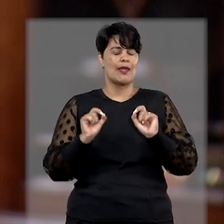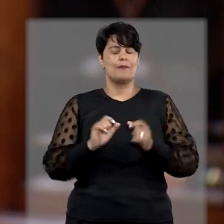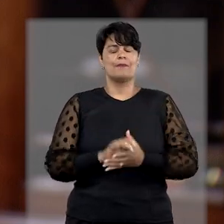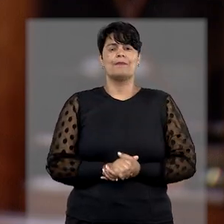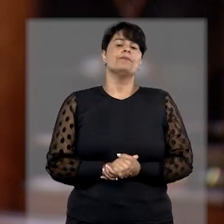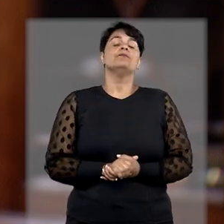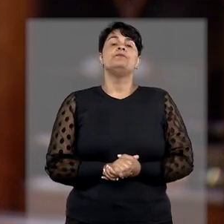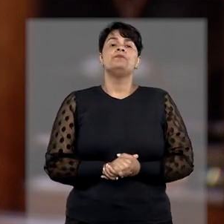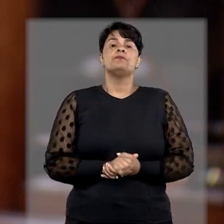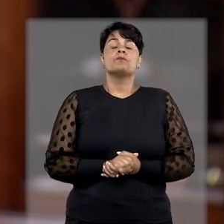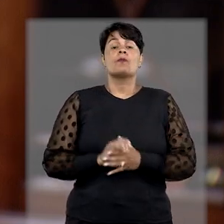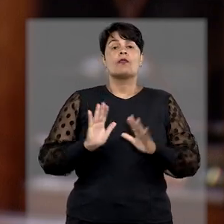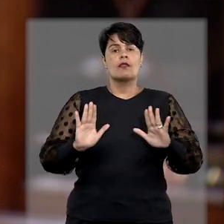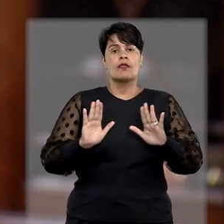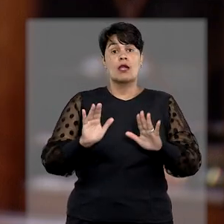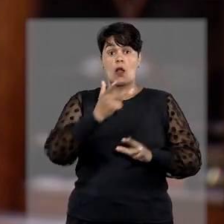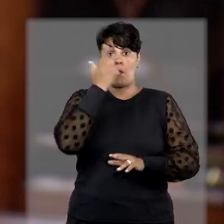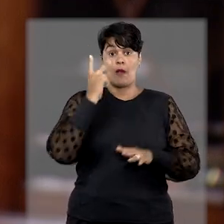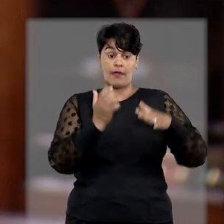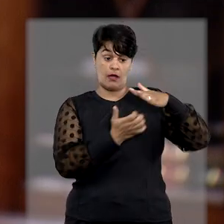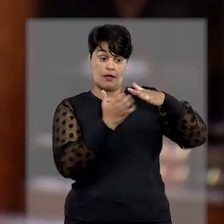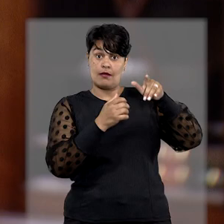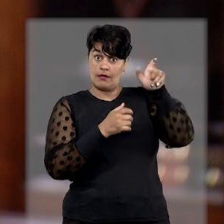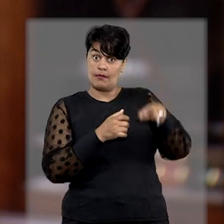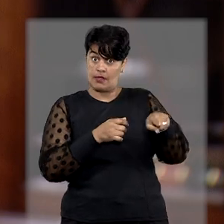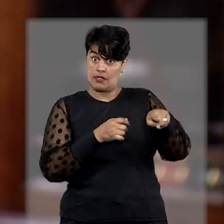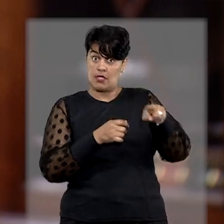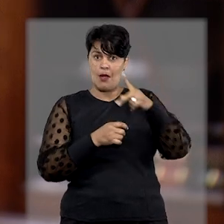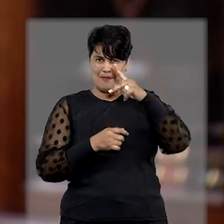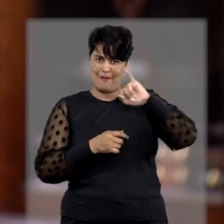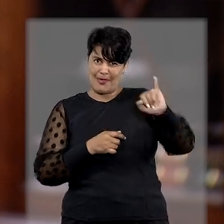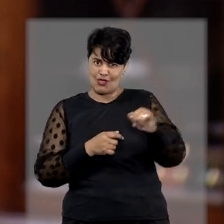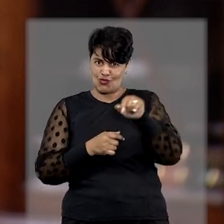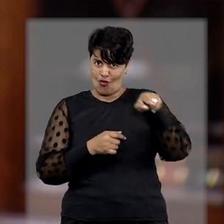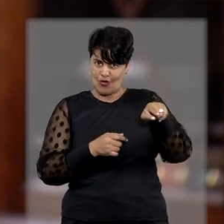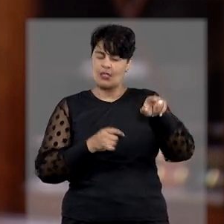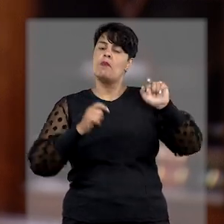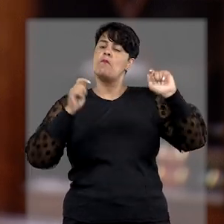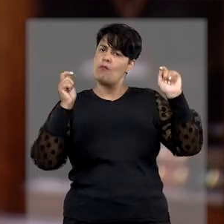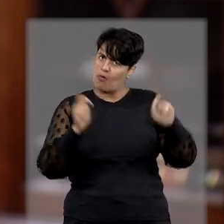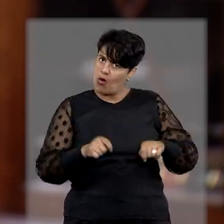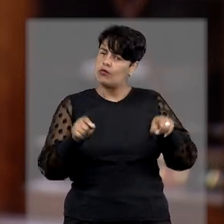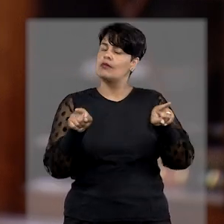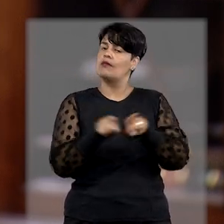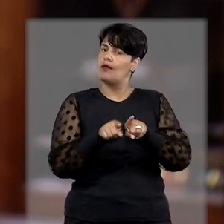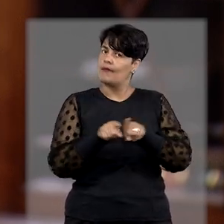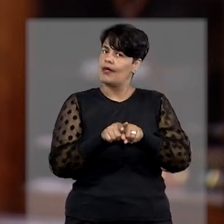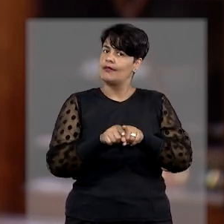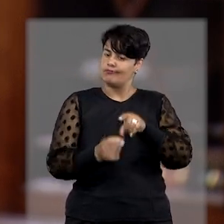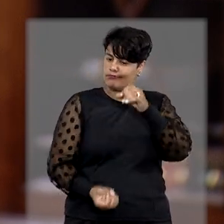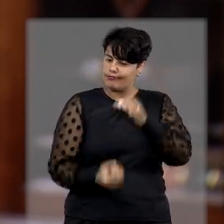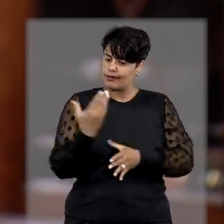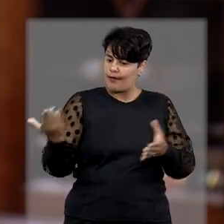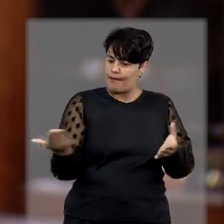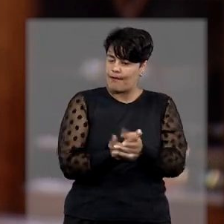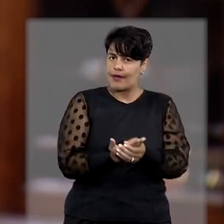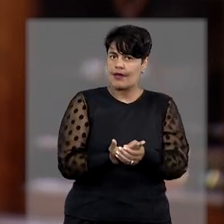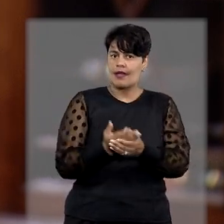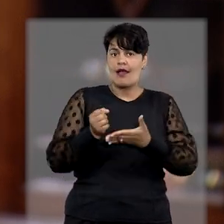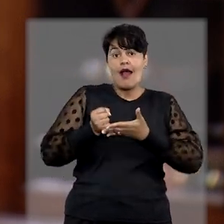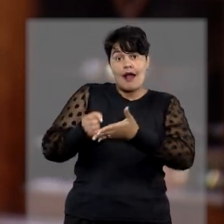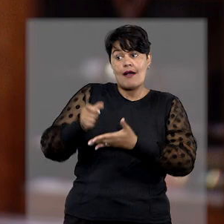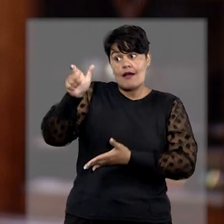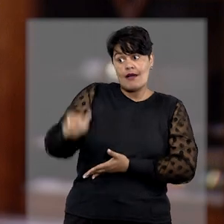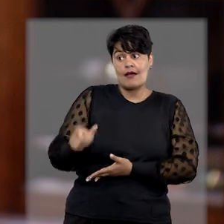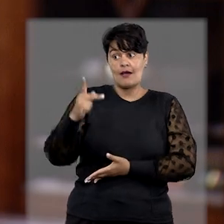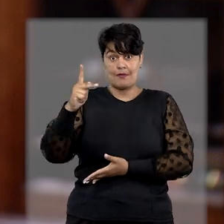ponto especificamente que até uma pessoa jurídica, pelo entendimento do STF, pode impetrar um habeas corpus em favor